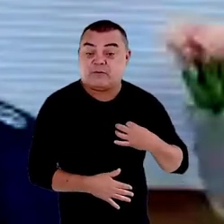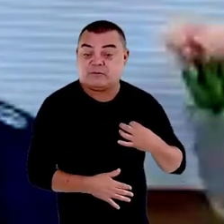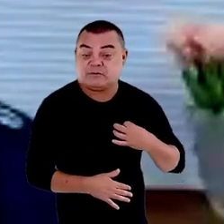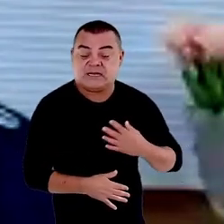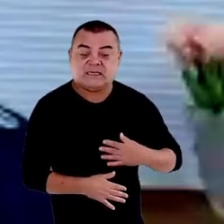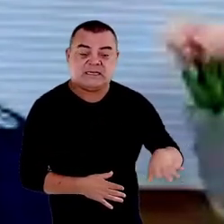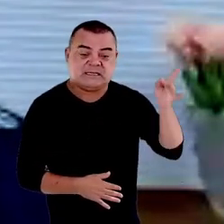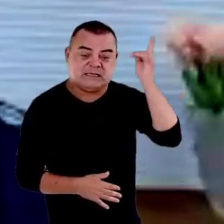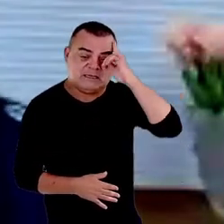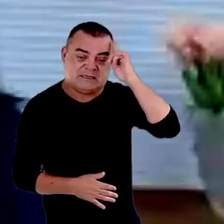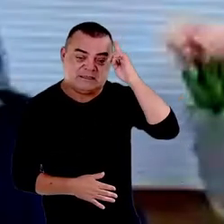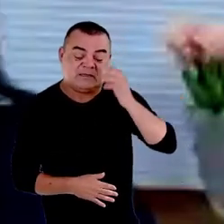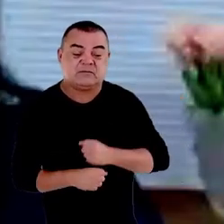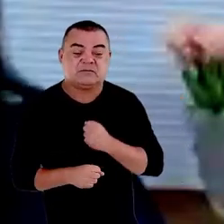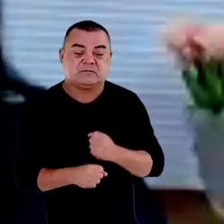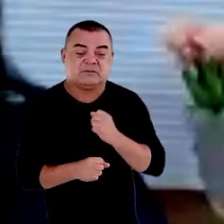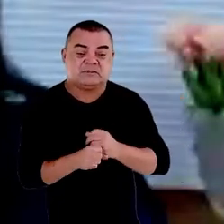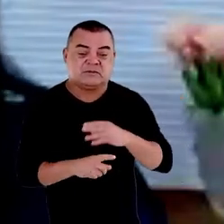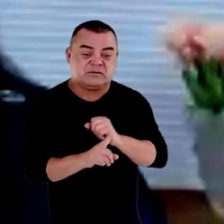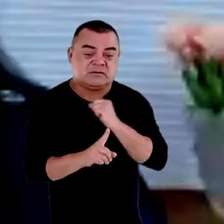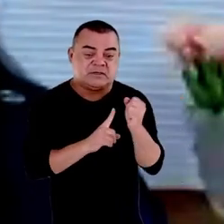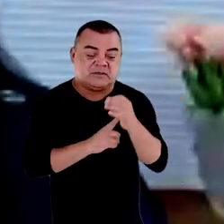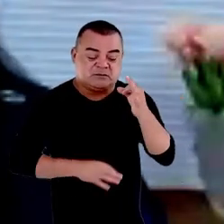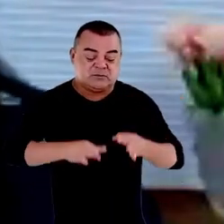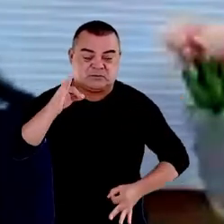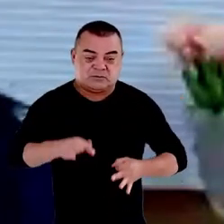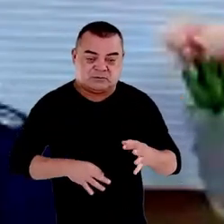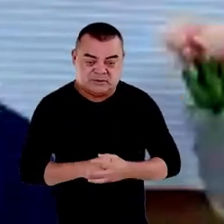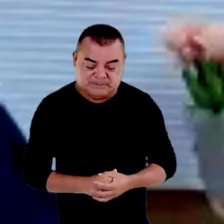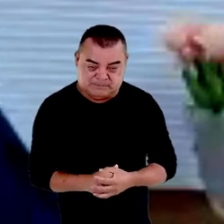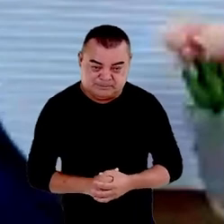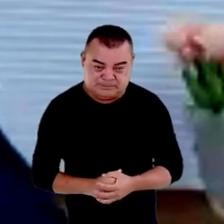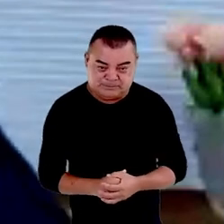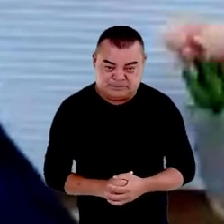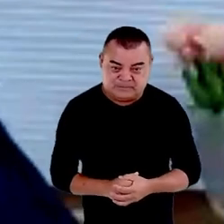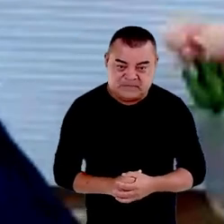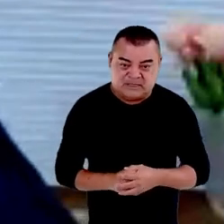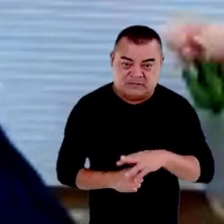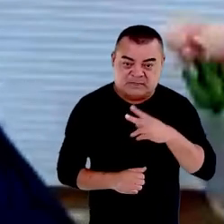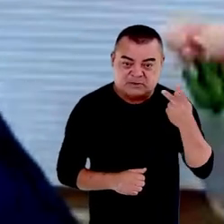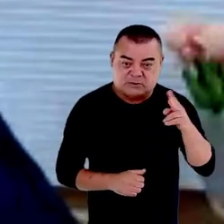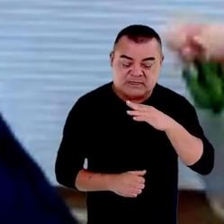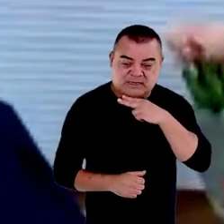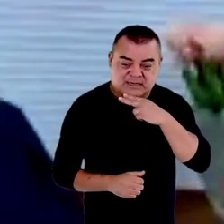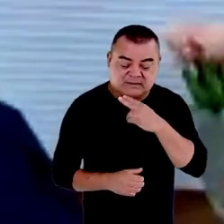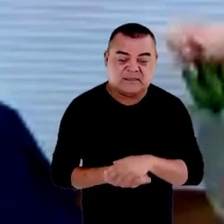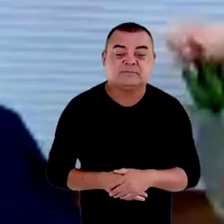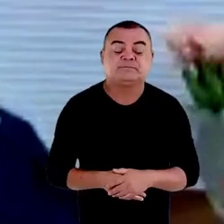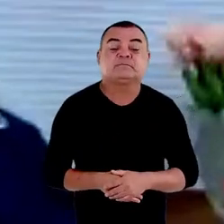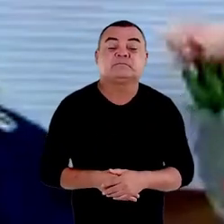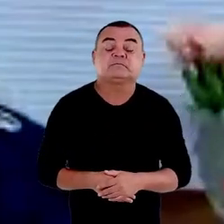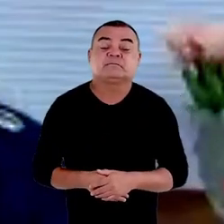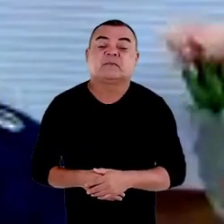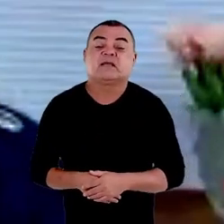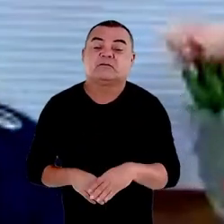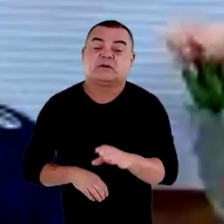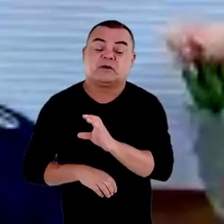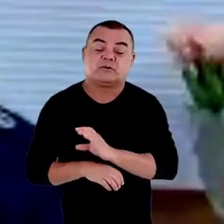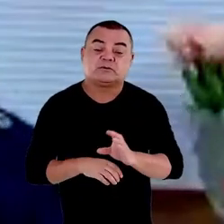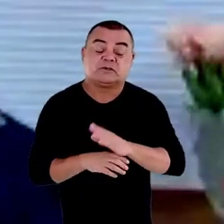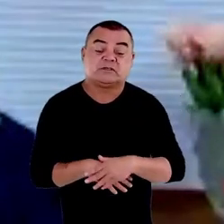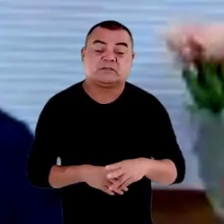ideia de construir uma sociedade mais justa e mais fraterna foi o constituinte eleito por nós que em 88